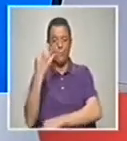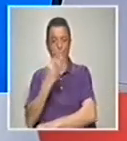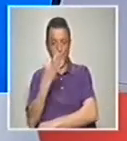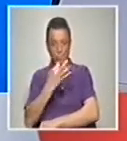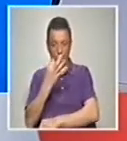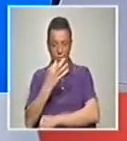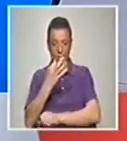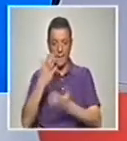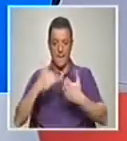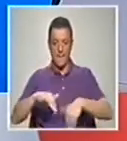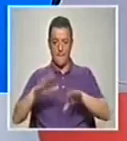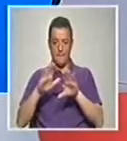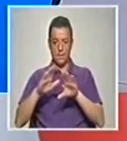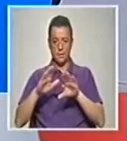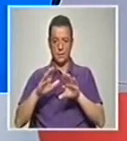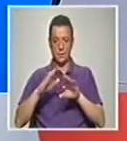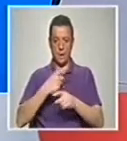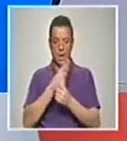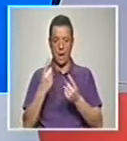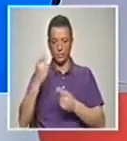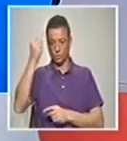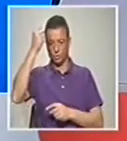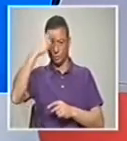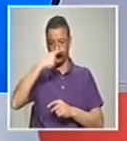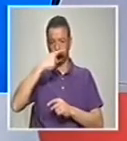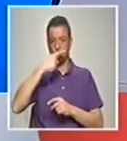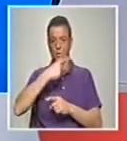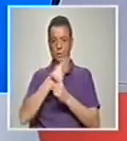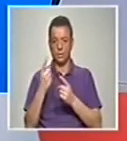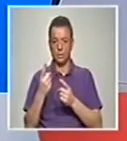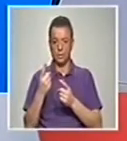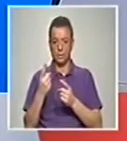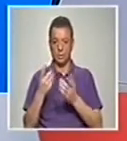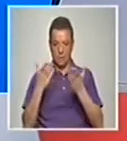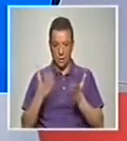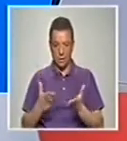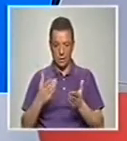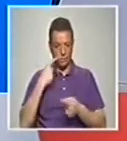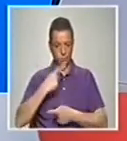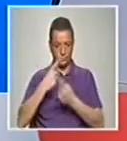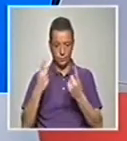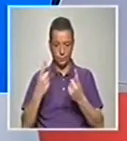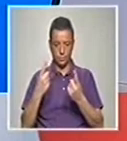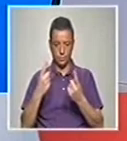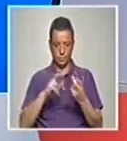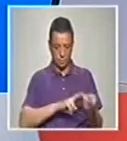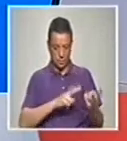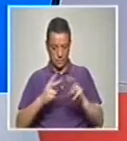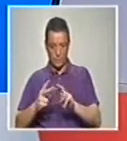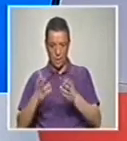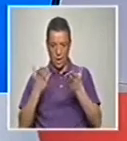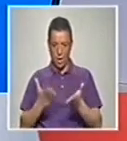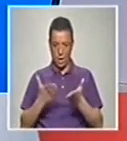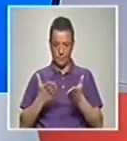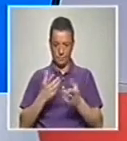Portanto, mas é transportada à história para o momento atual? Ela é completamente transportada para o momento atual, porque